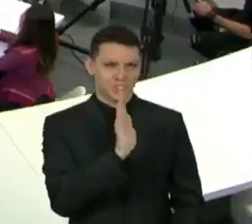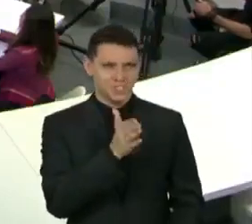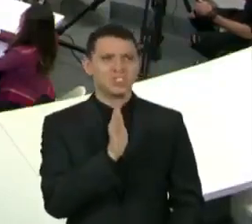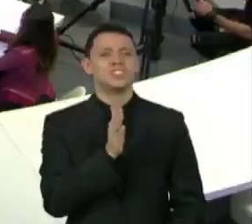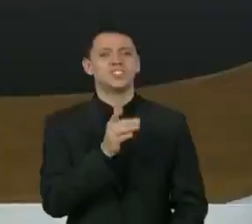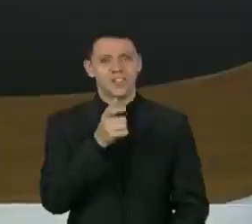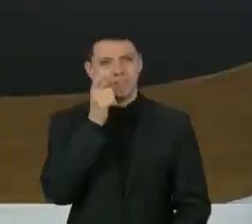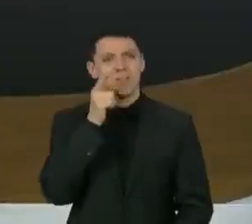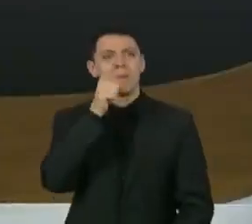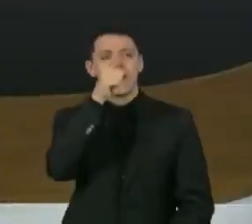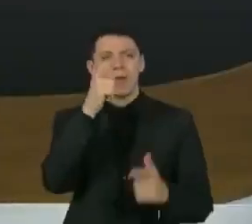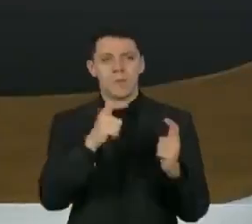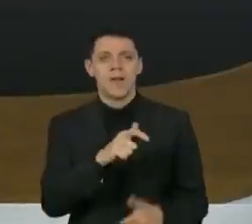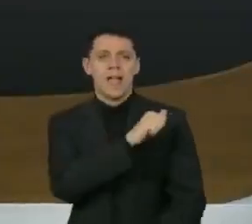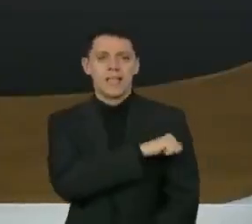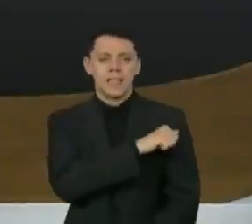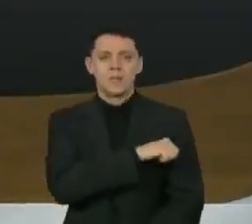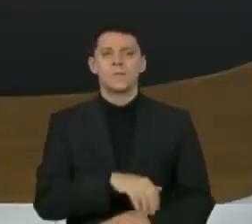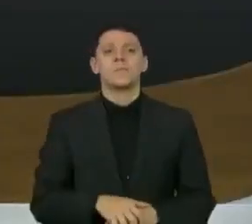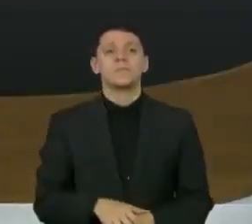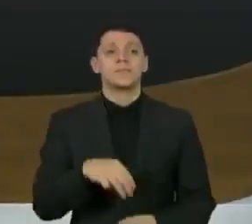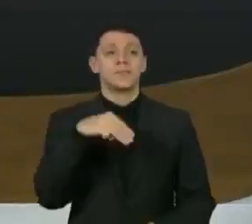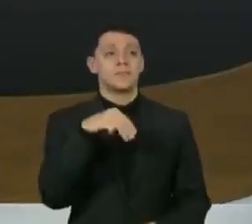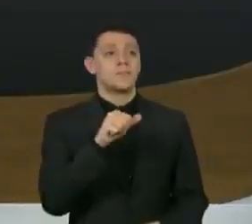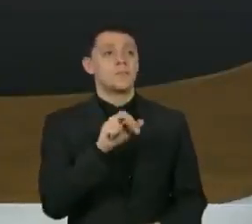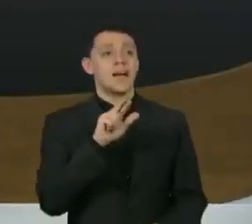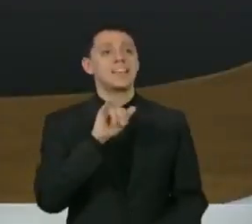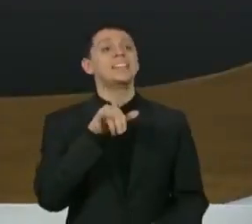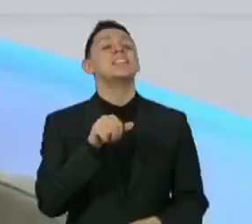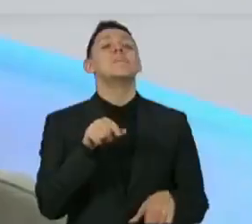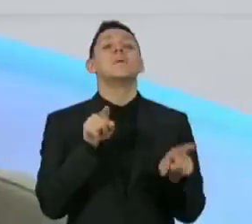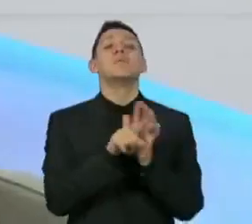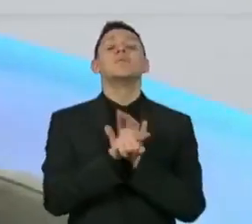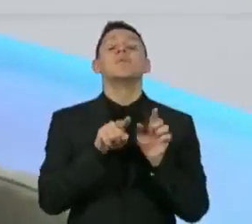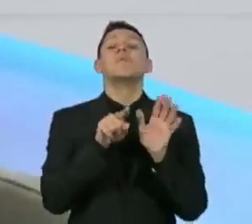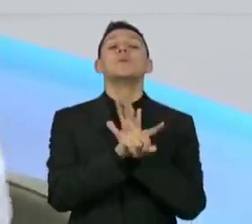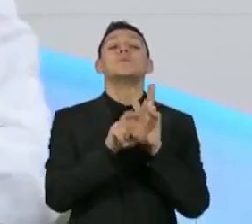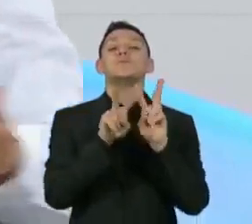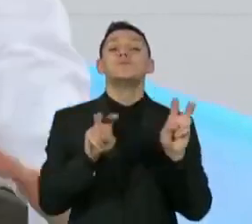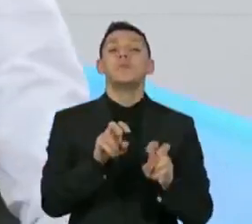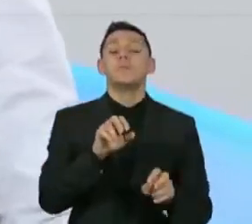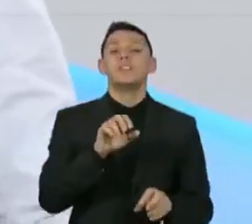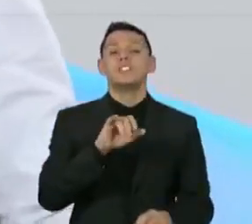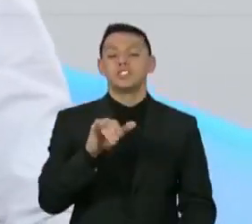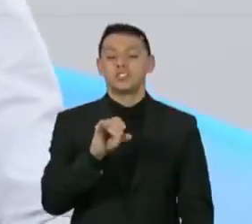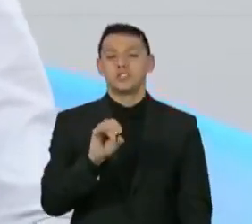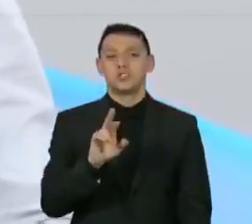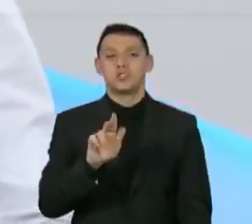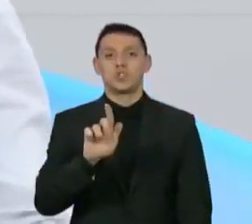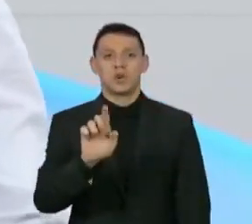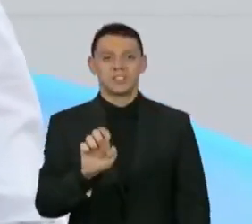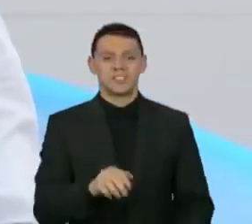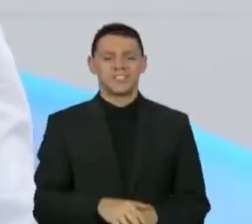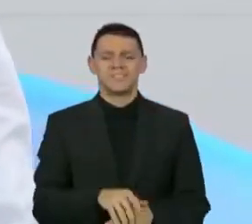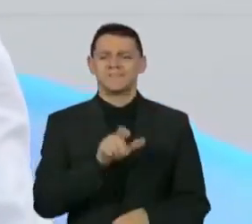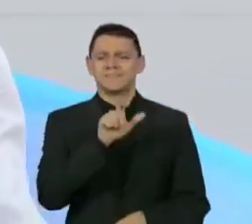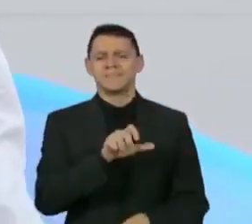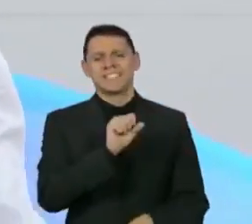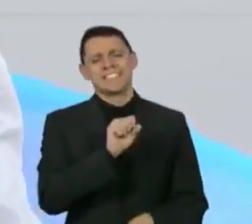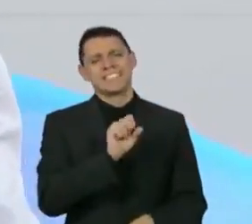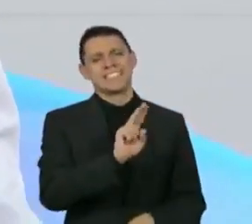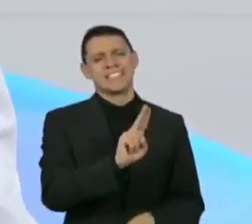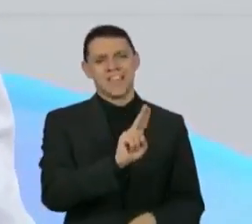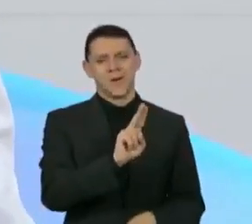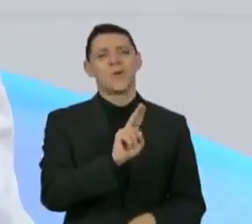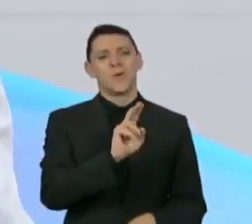cabine lá E a Marina perguntou como foi daí o Jorge E o Jorge é assim Seu Jorge é a pessoa mais talentosa